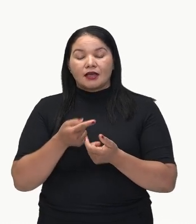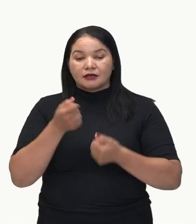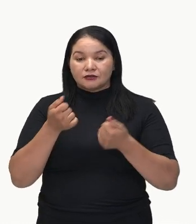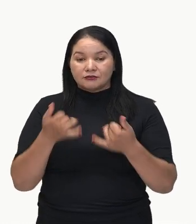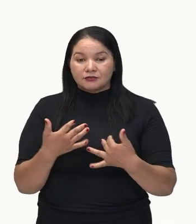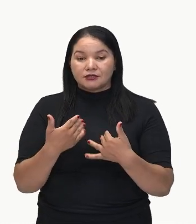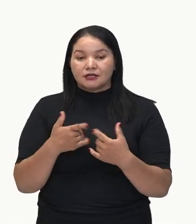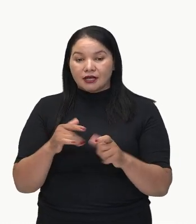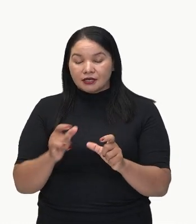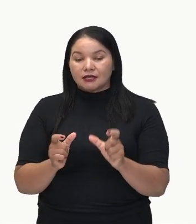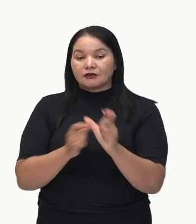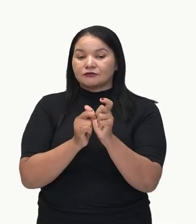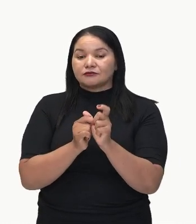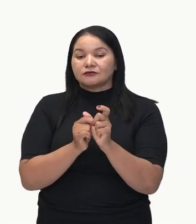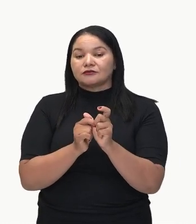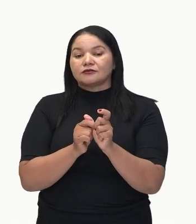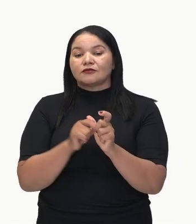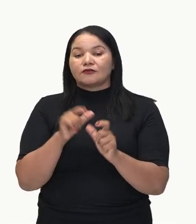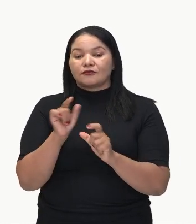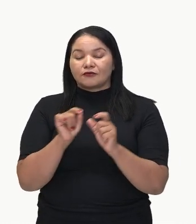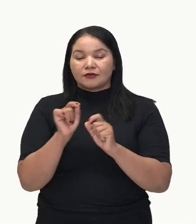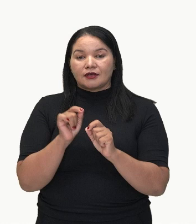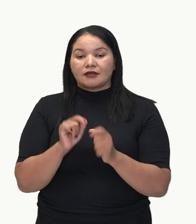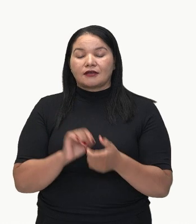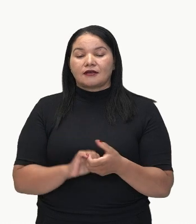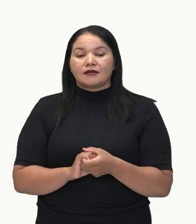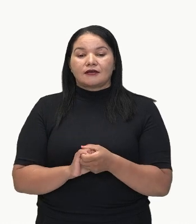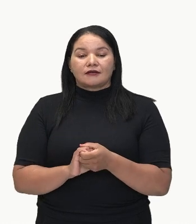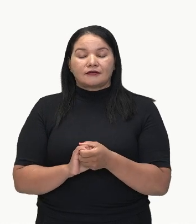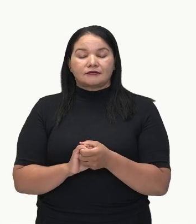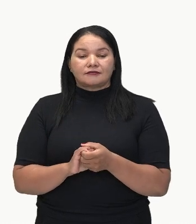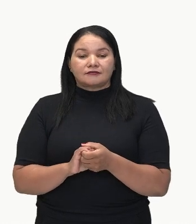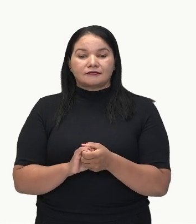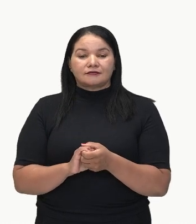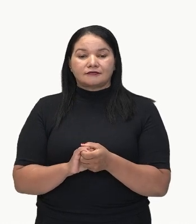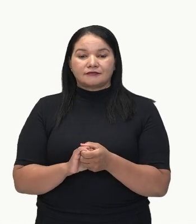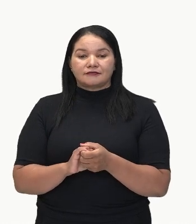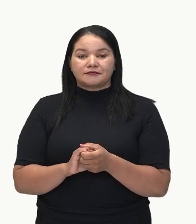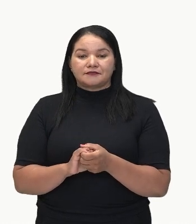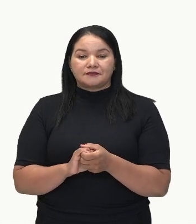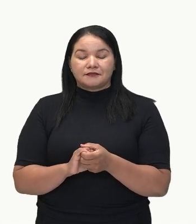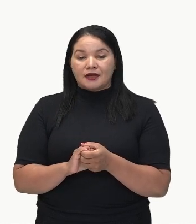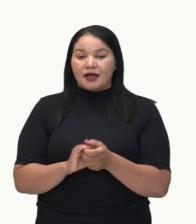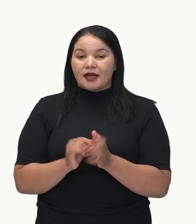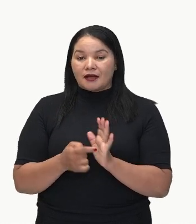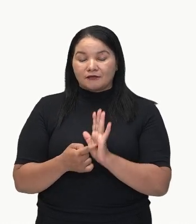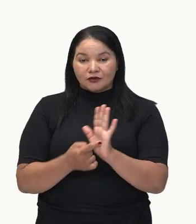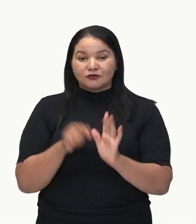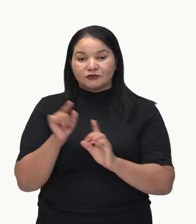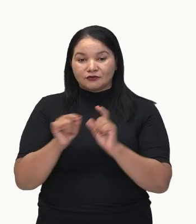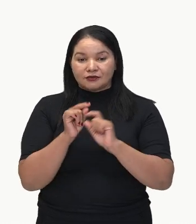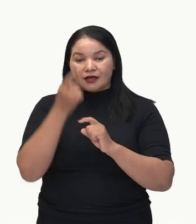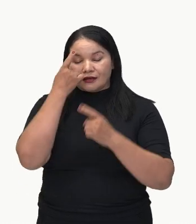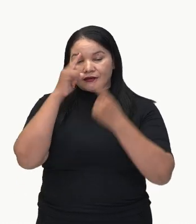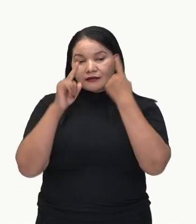conjunção adversativa, entretanto, ele vai indicar ideias opostas.